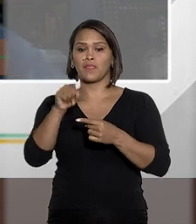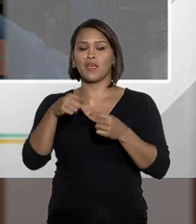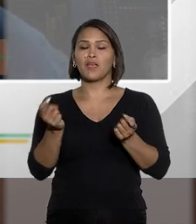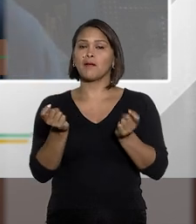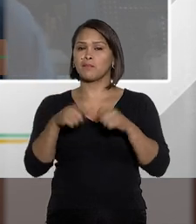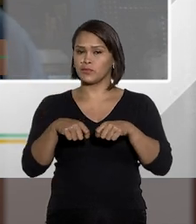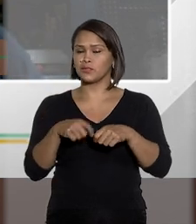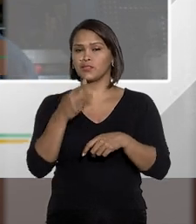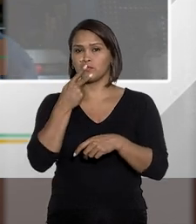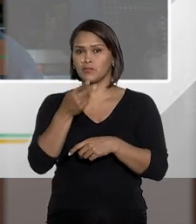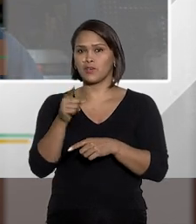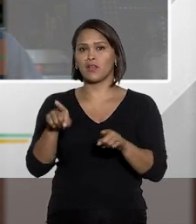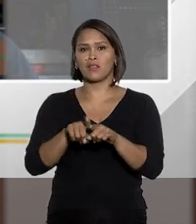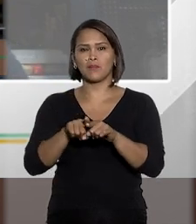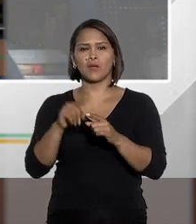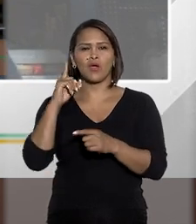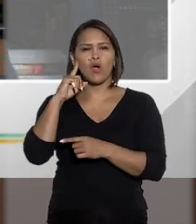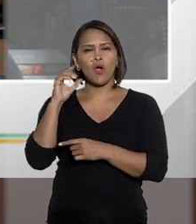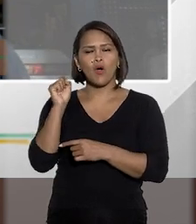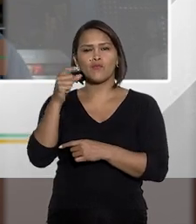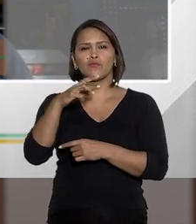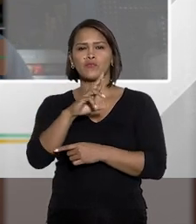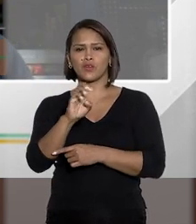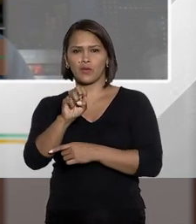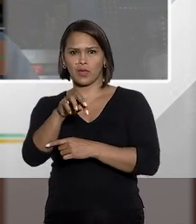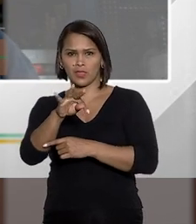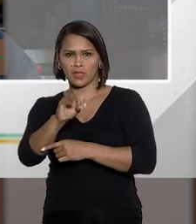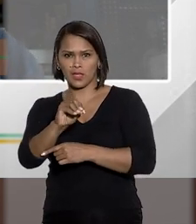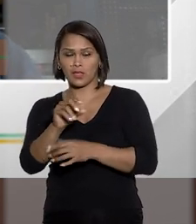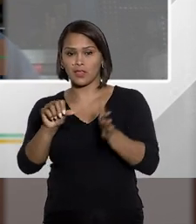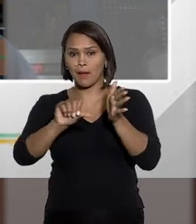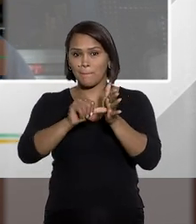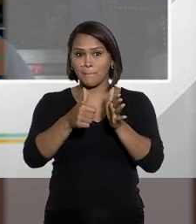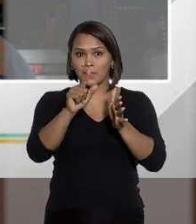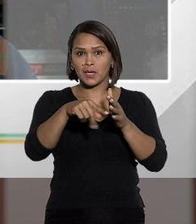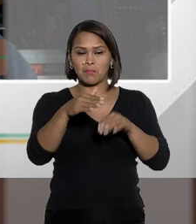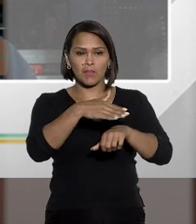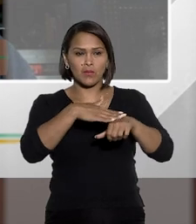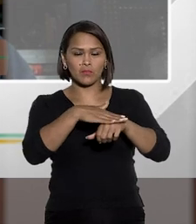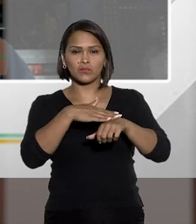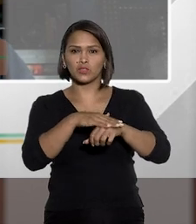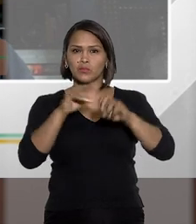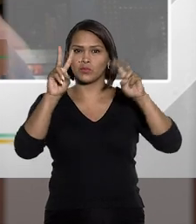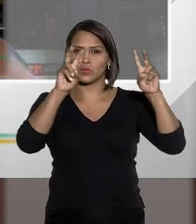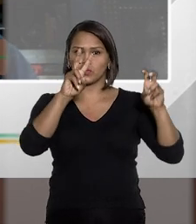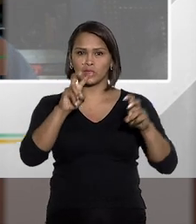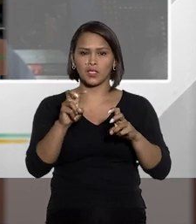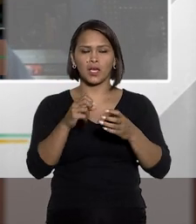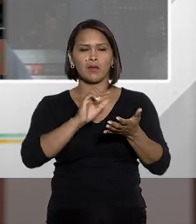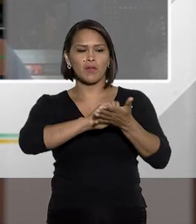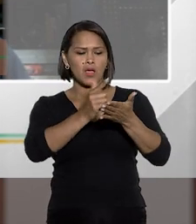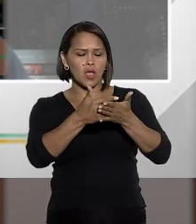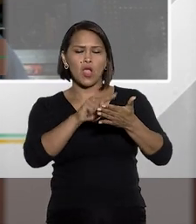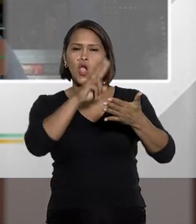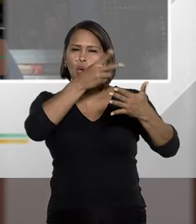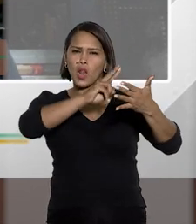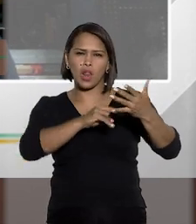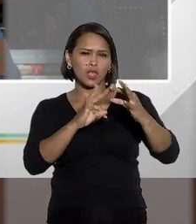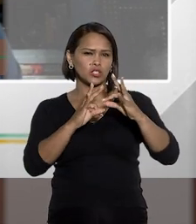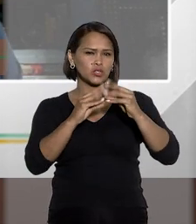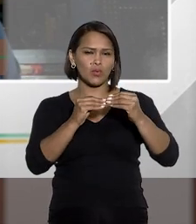E aí, se me permite, fato, eu até queria ouvir o Renato, confesso que é a primeira vez que eu estou debatendo com o Renato sobre o tema, li o livro dele